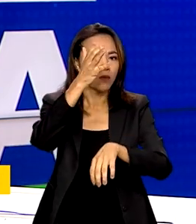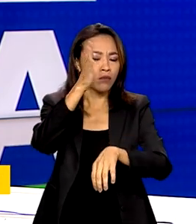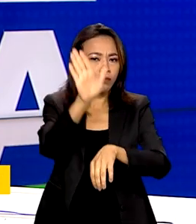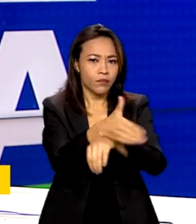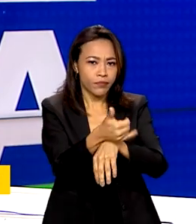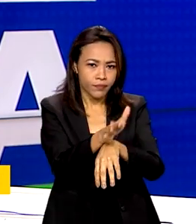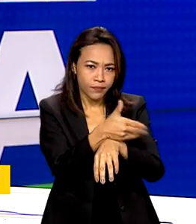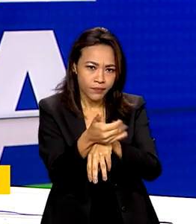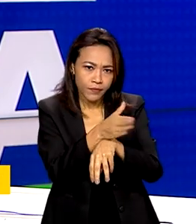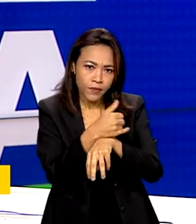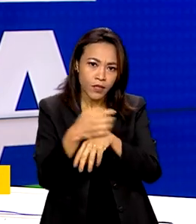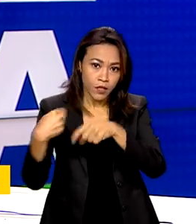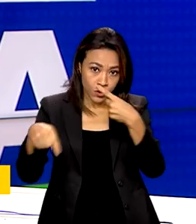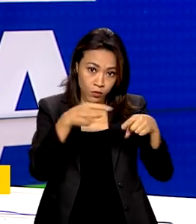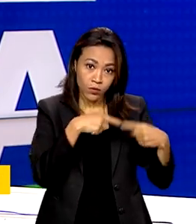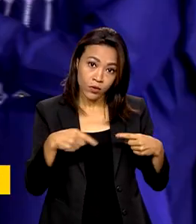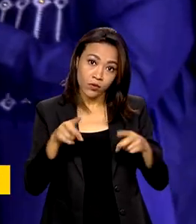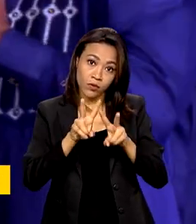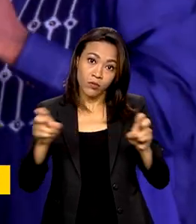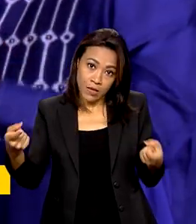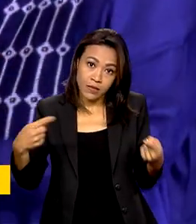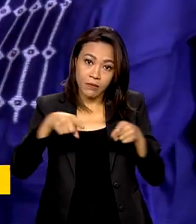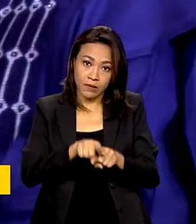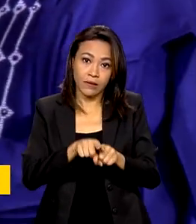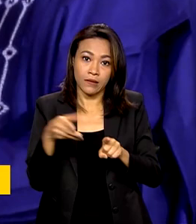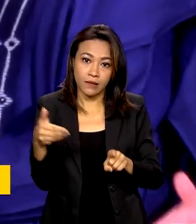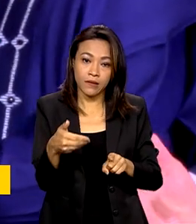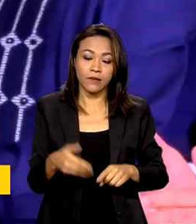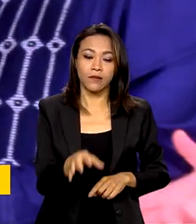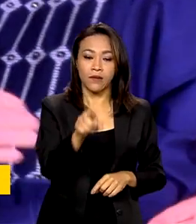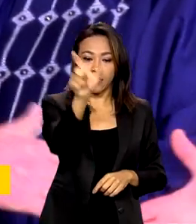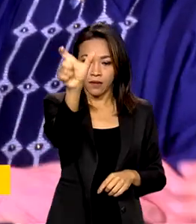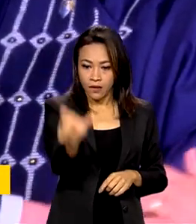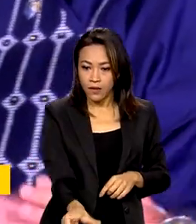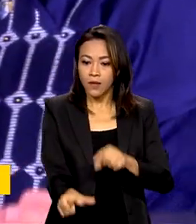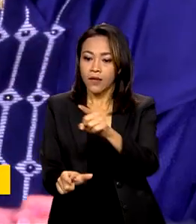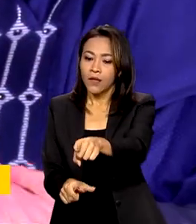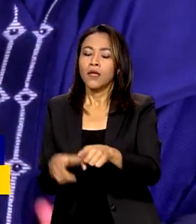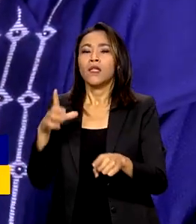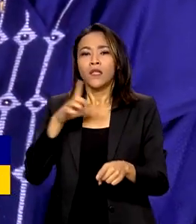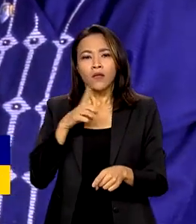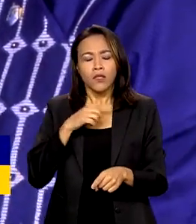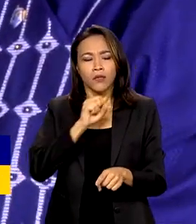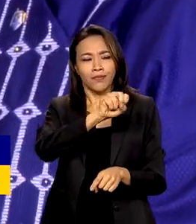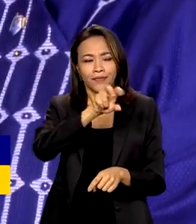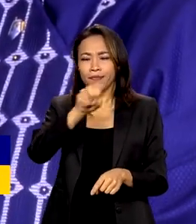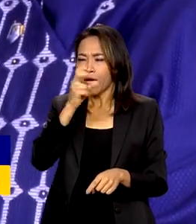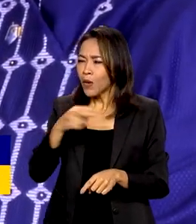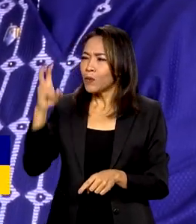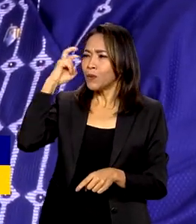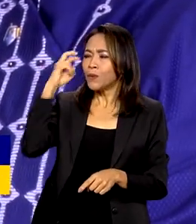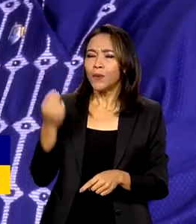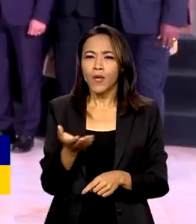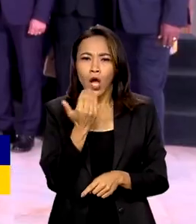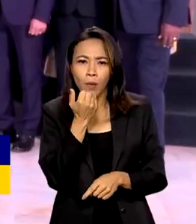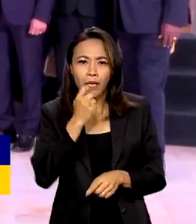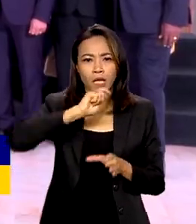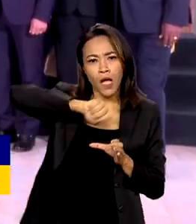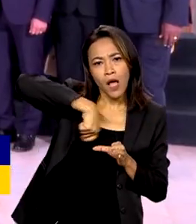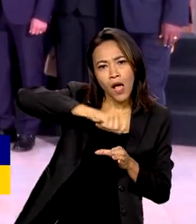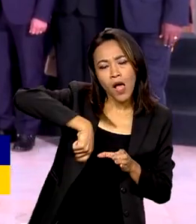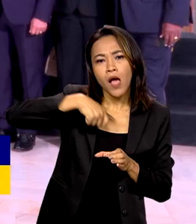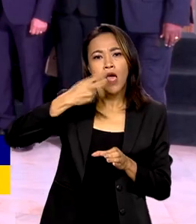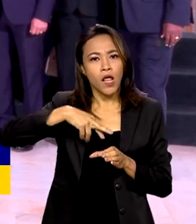da parceria com o continente africano. O legado africano está presente na cultura, culinária, religião e no